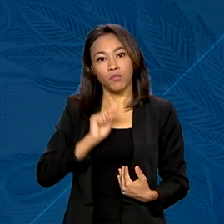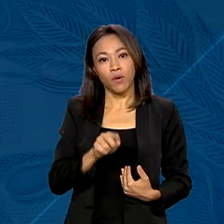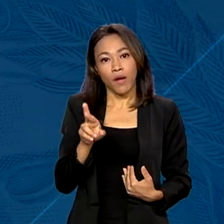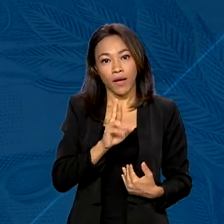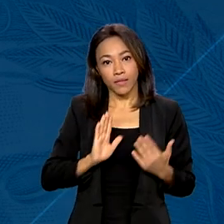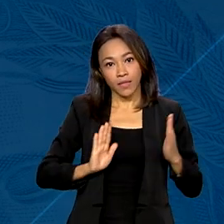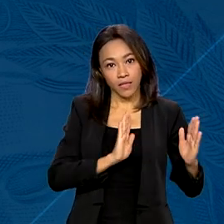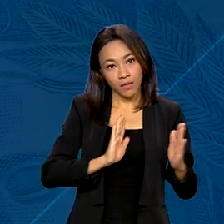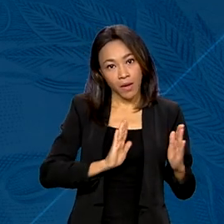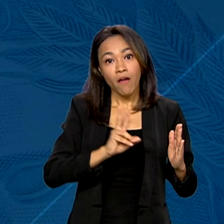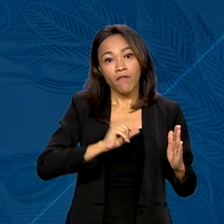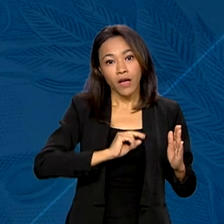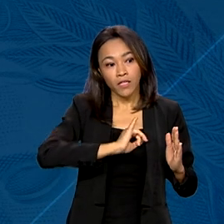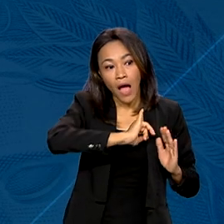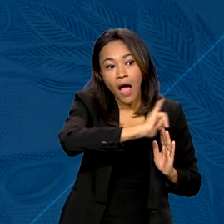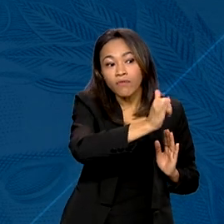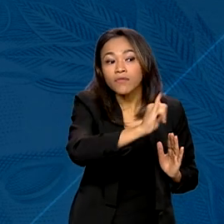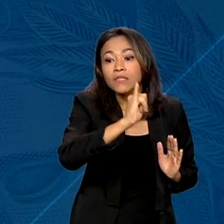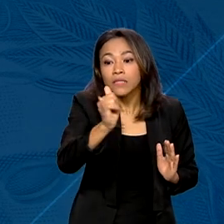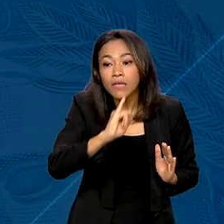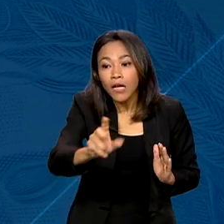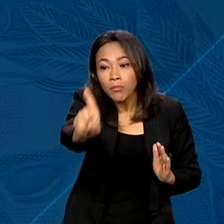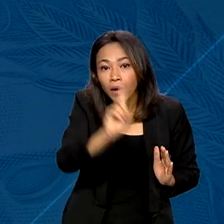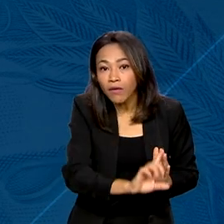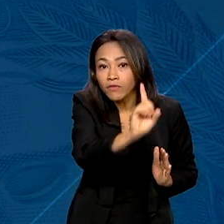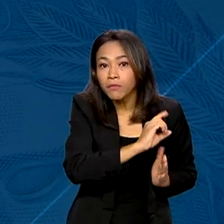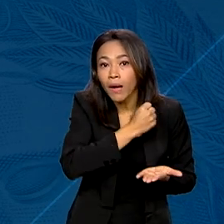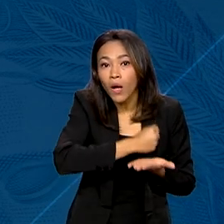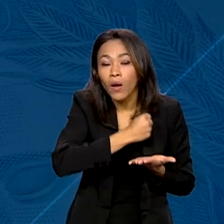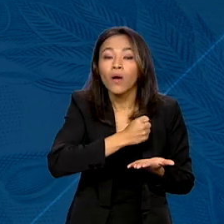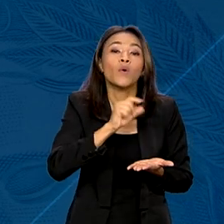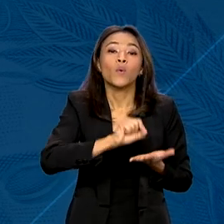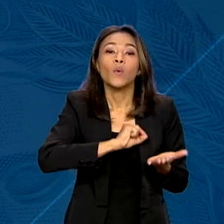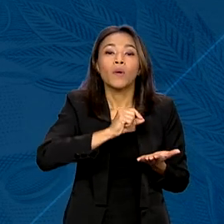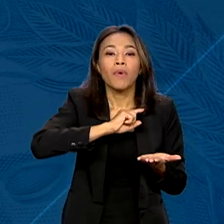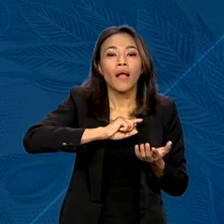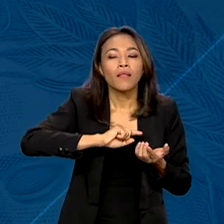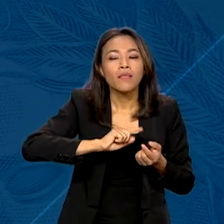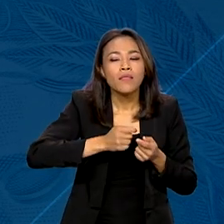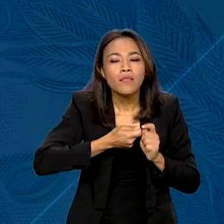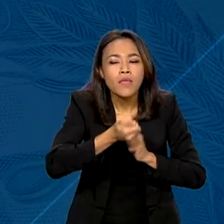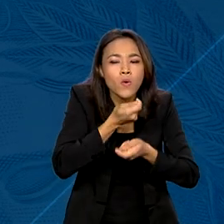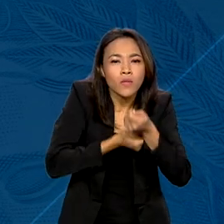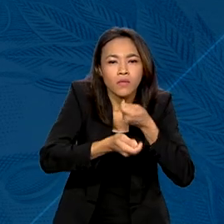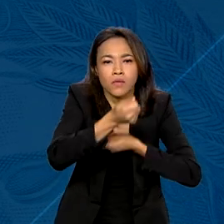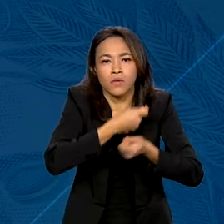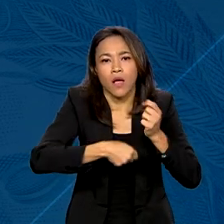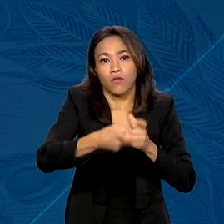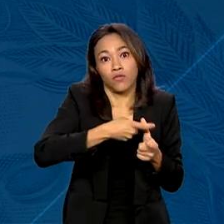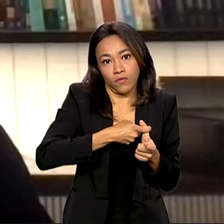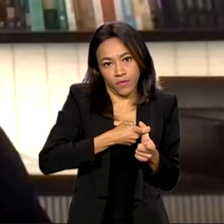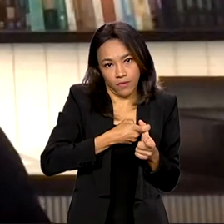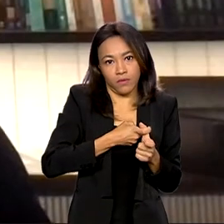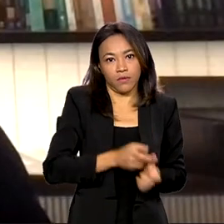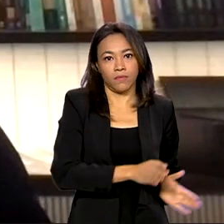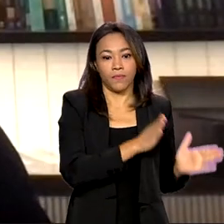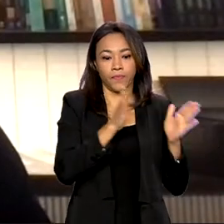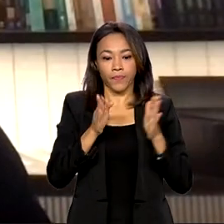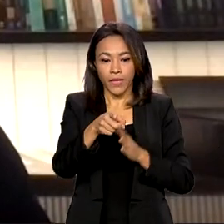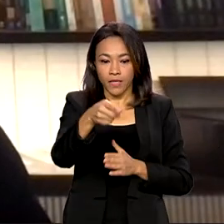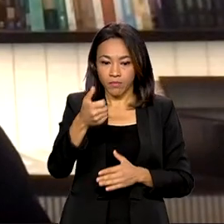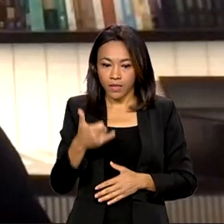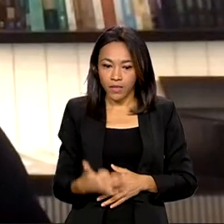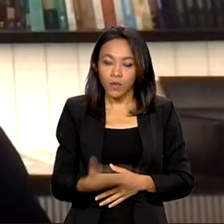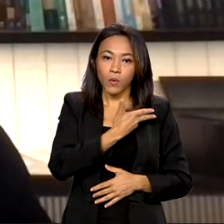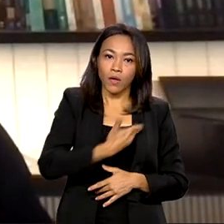serão contatados pela instituição financeira credora para fazer a renegociação das dívidas. O governo federal